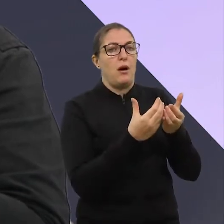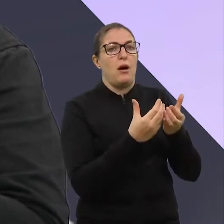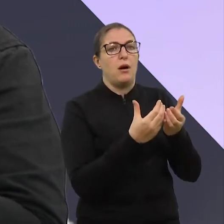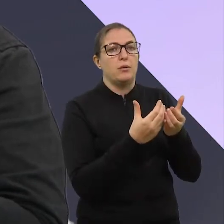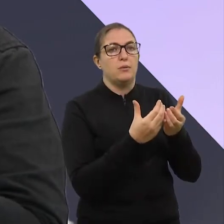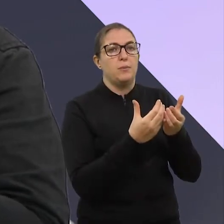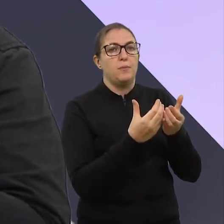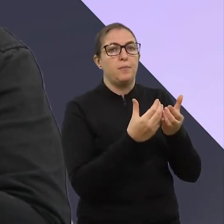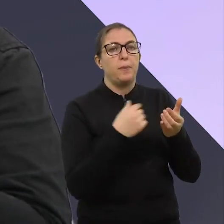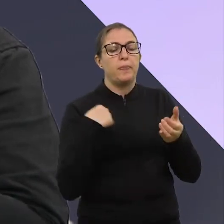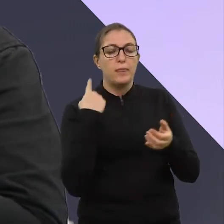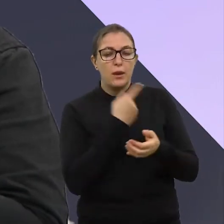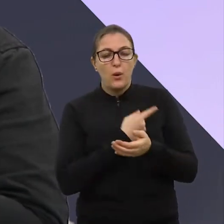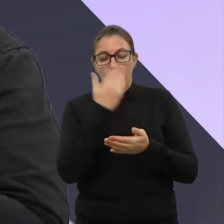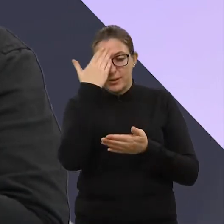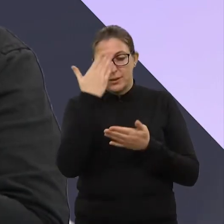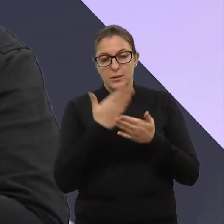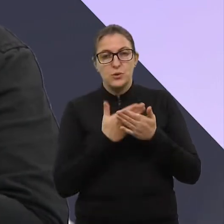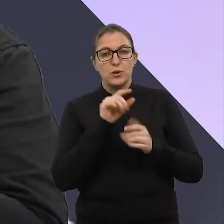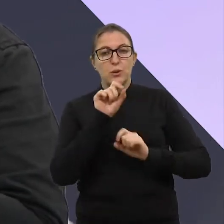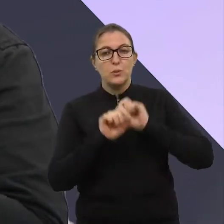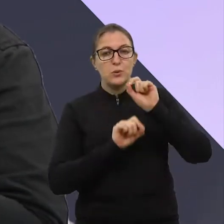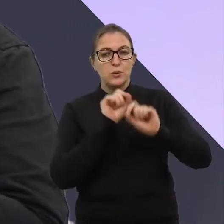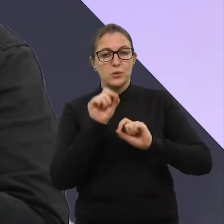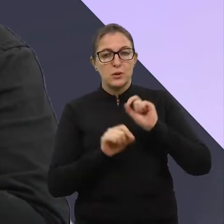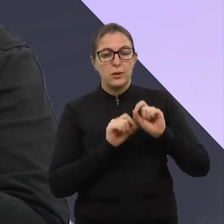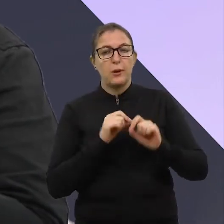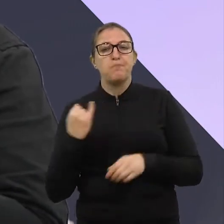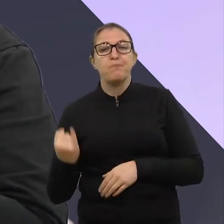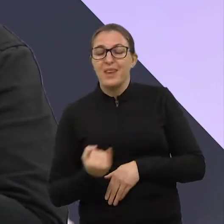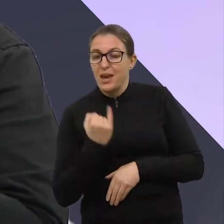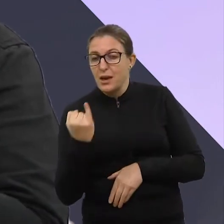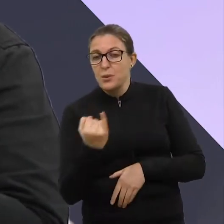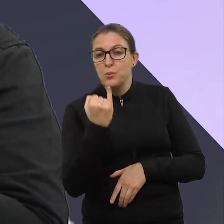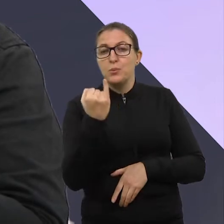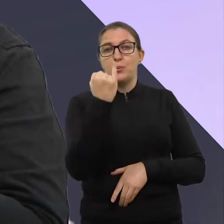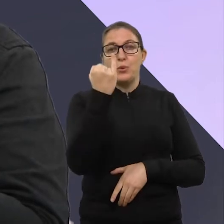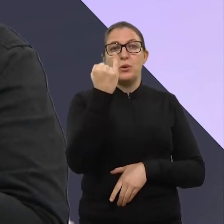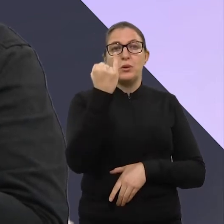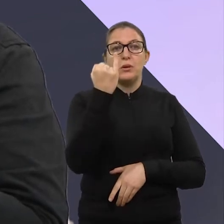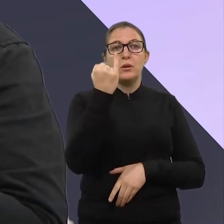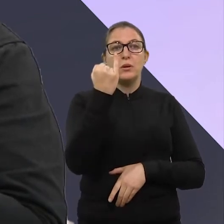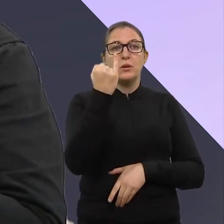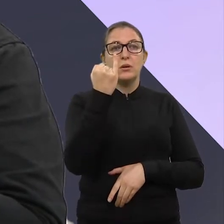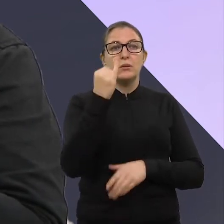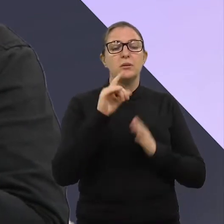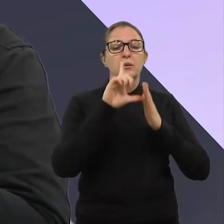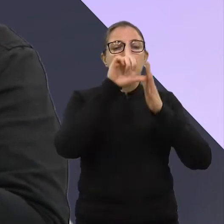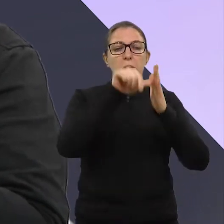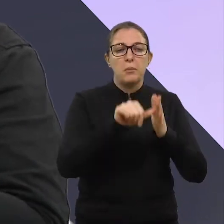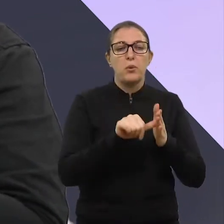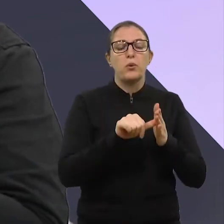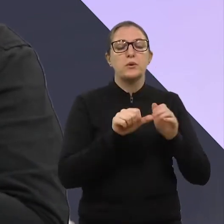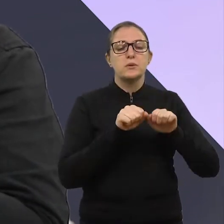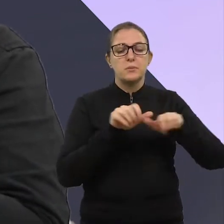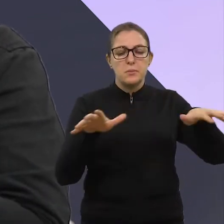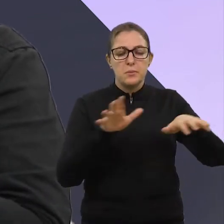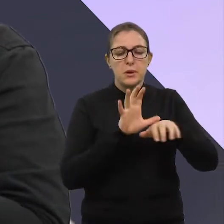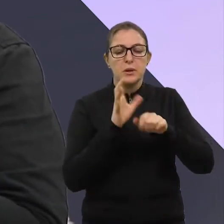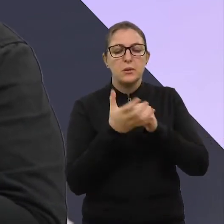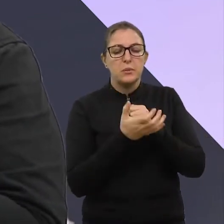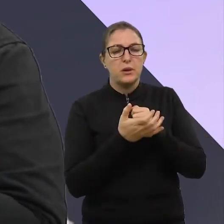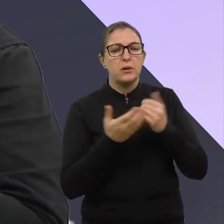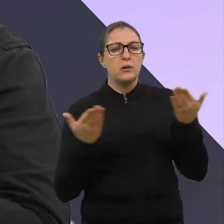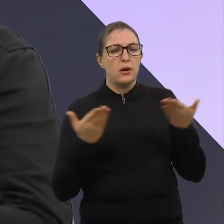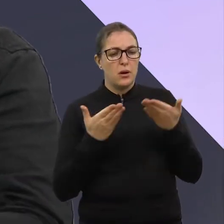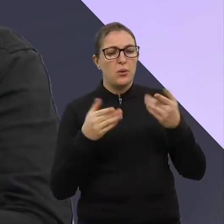convencidos, né? O prefeito Poli sempre diz isso, né? Da nossa importância, principalmente no pós-pandemia, mas agora também, né?